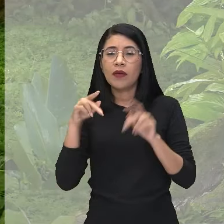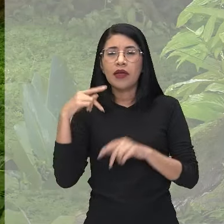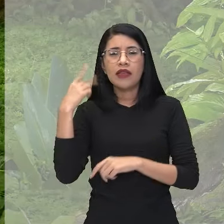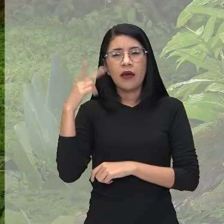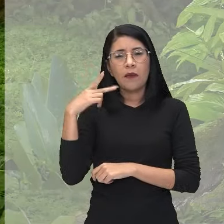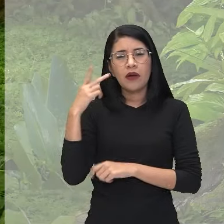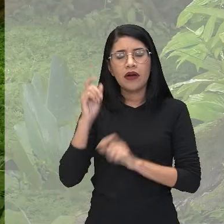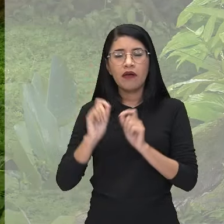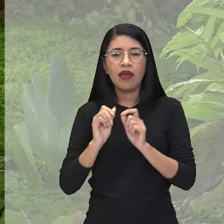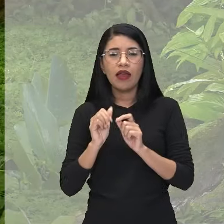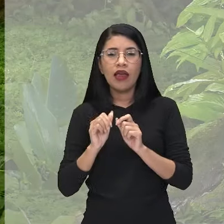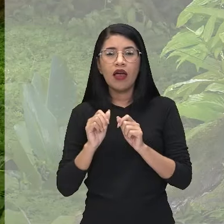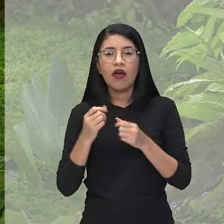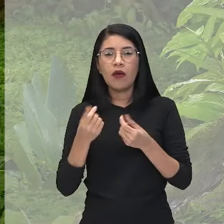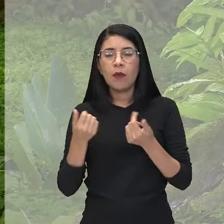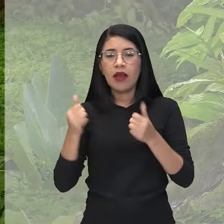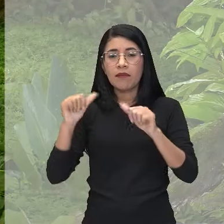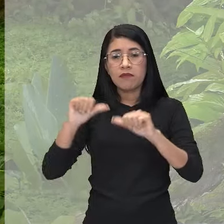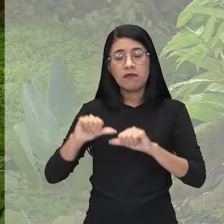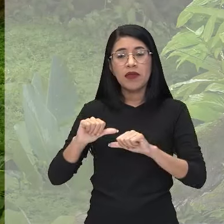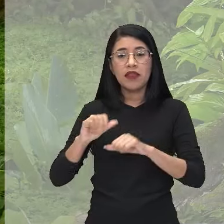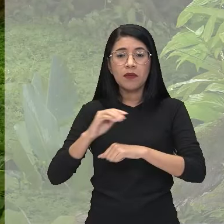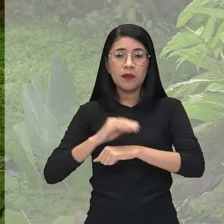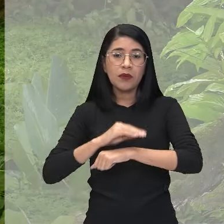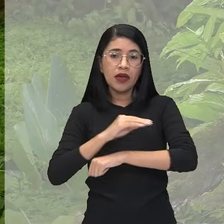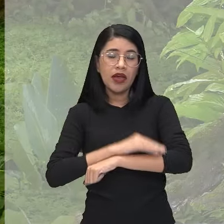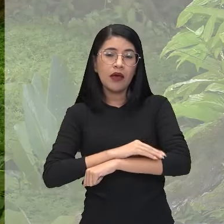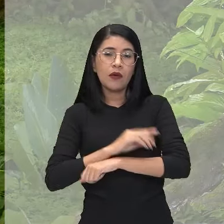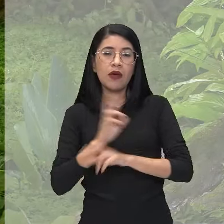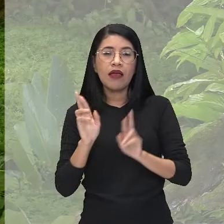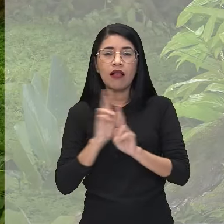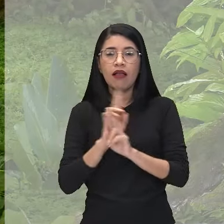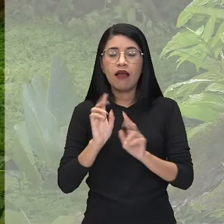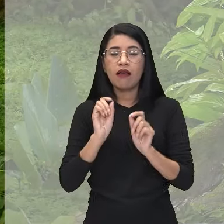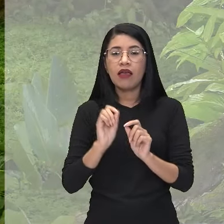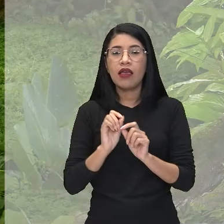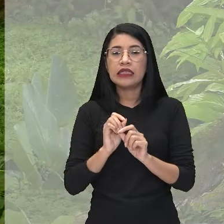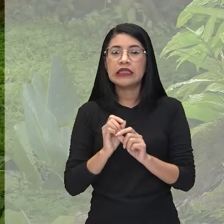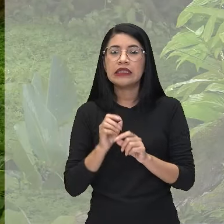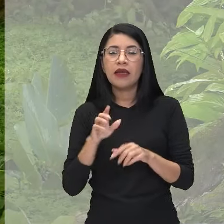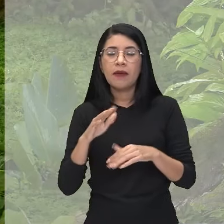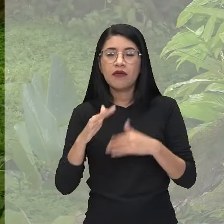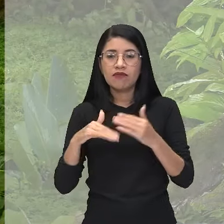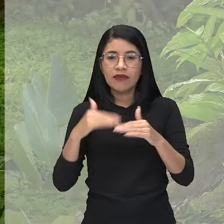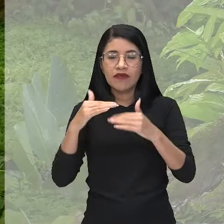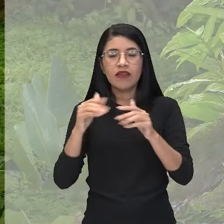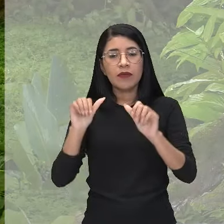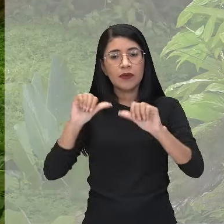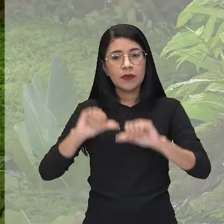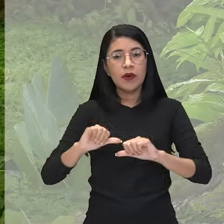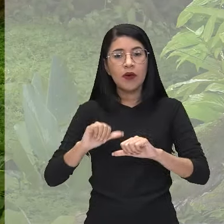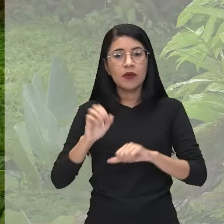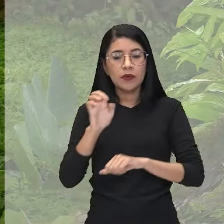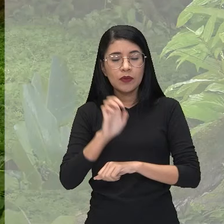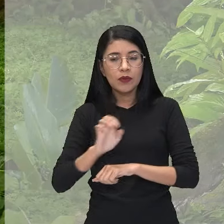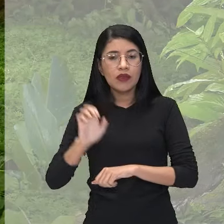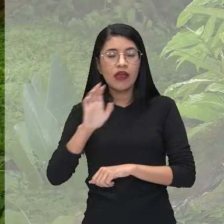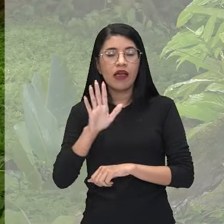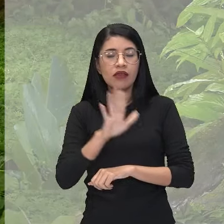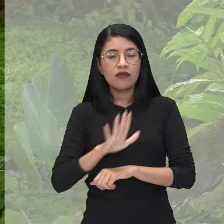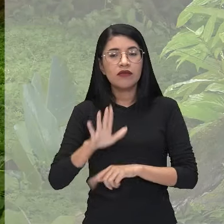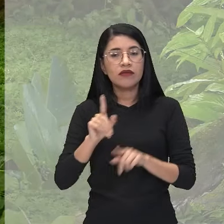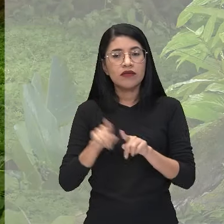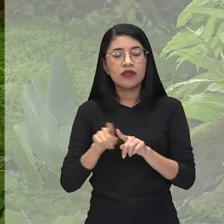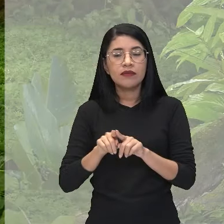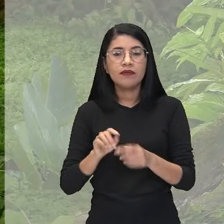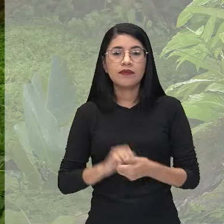derrota de Taroubeque corresponde ao subdesenvolvimento crônico na região e no estado que nós vivemos, aos